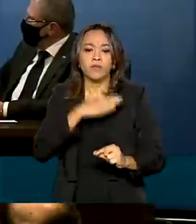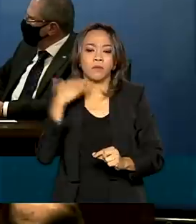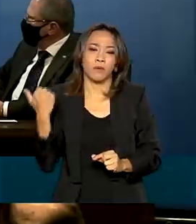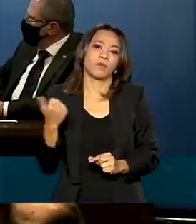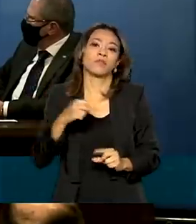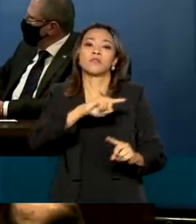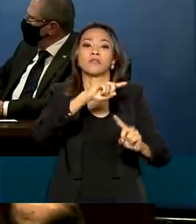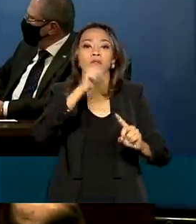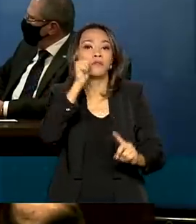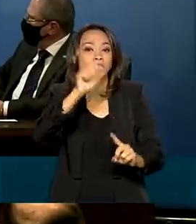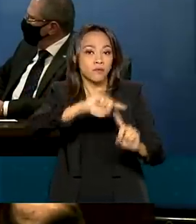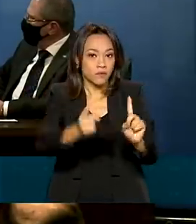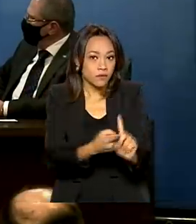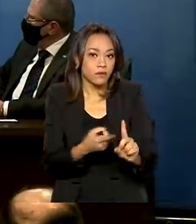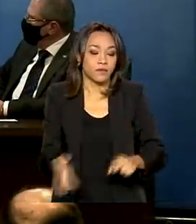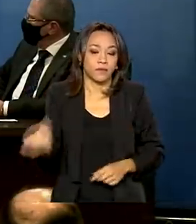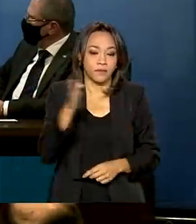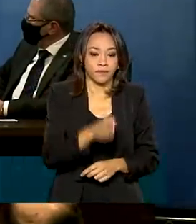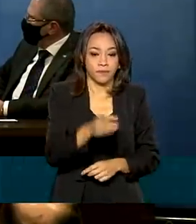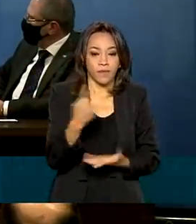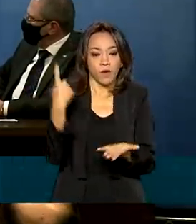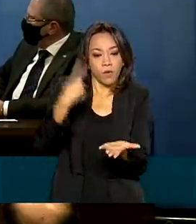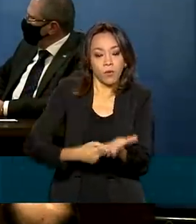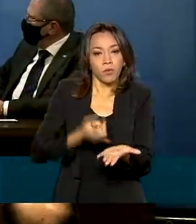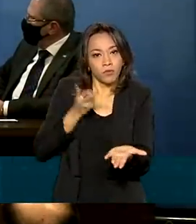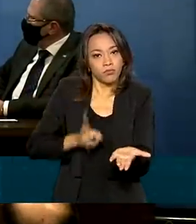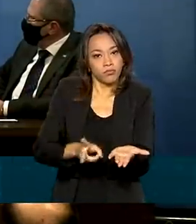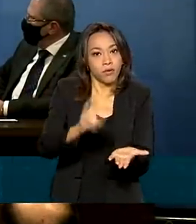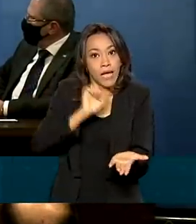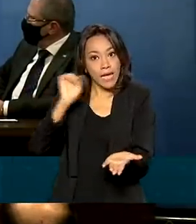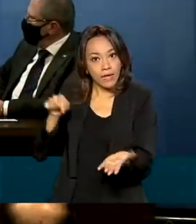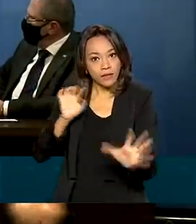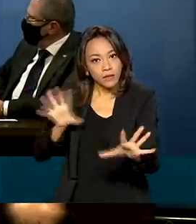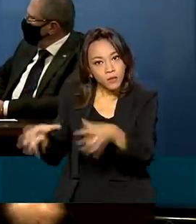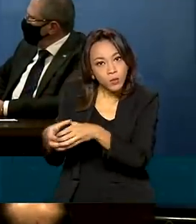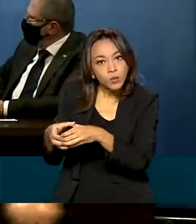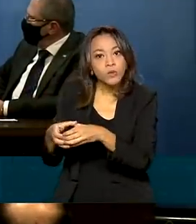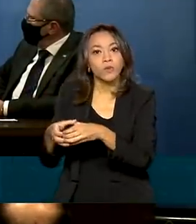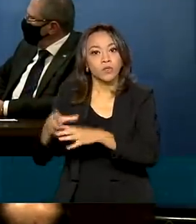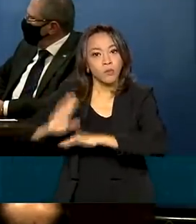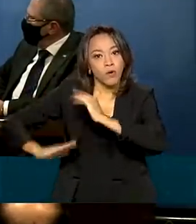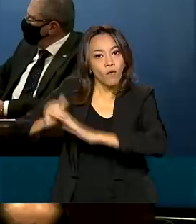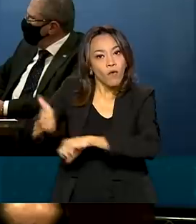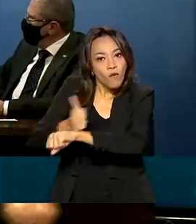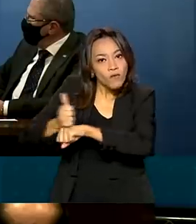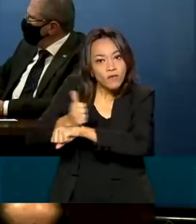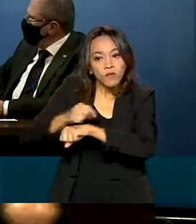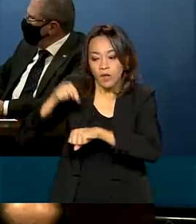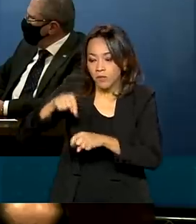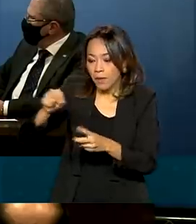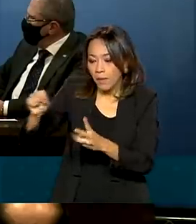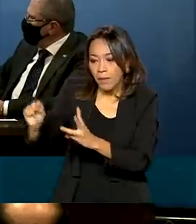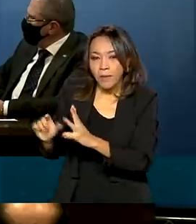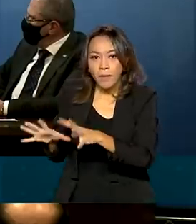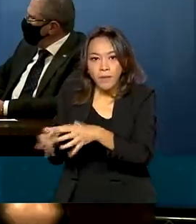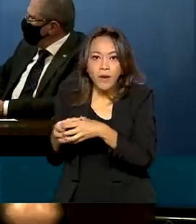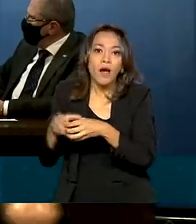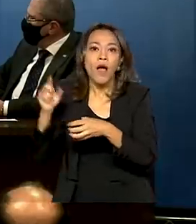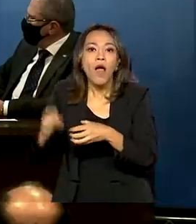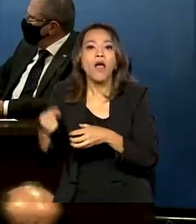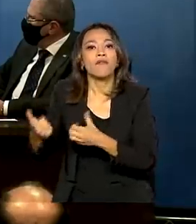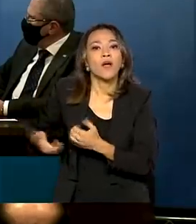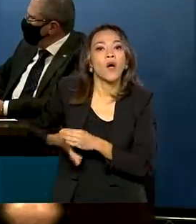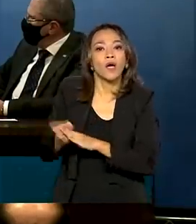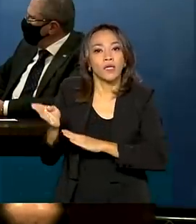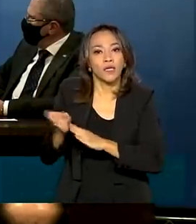É um compromisso perene. Essa Câmara Técnica de Especialistas será uma luz para o Ministério